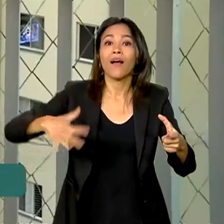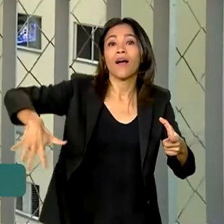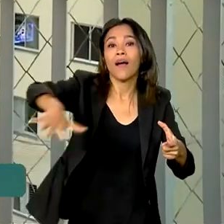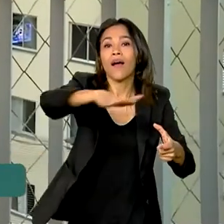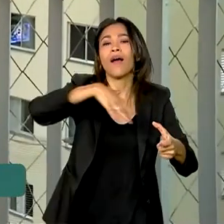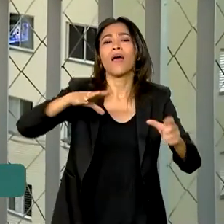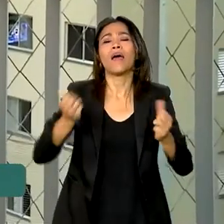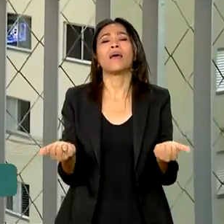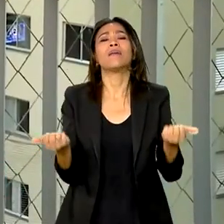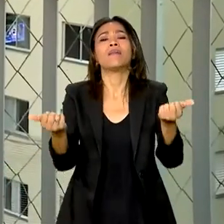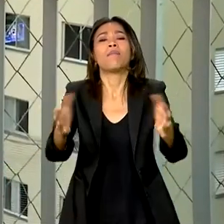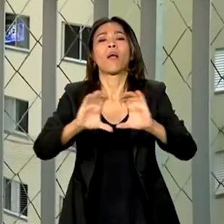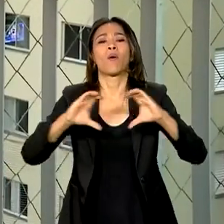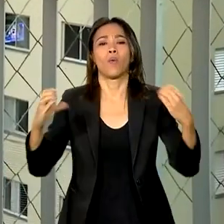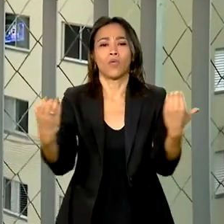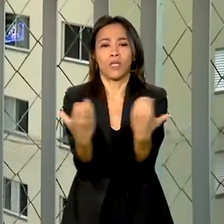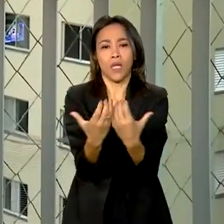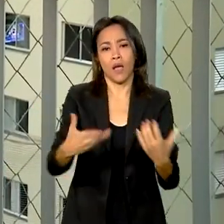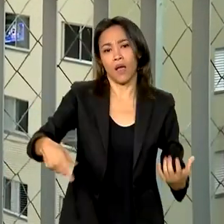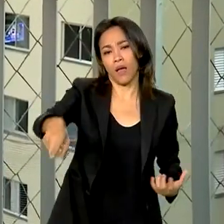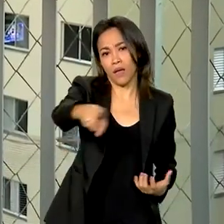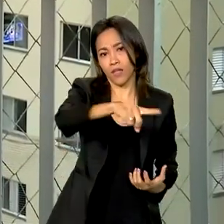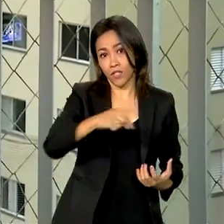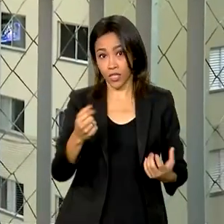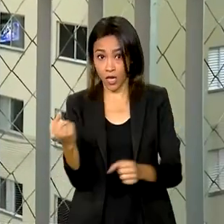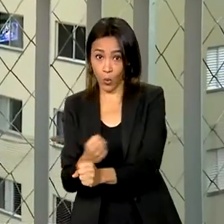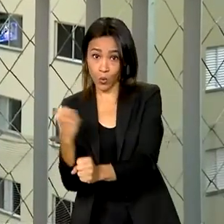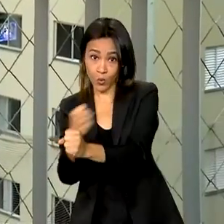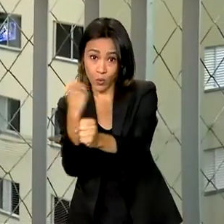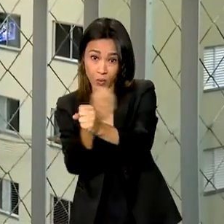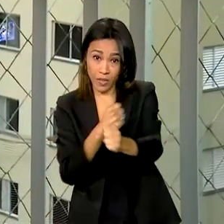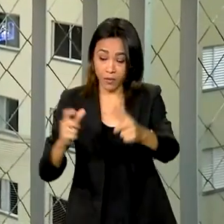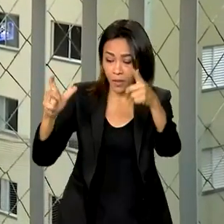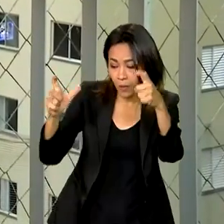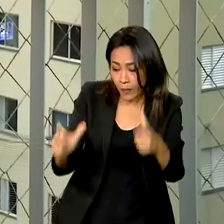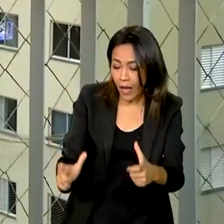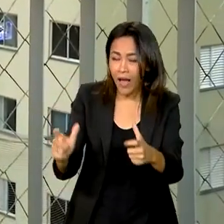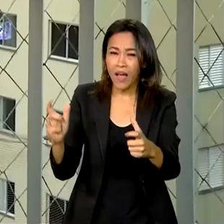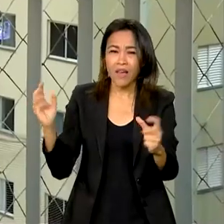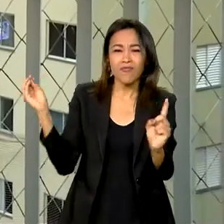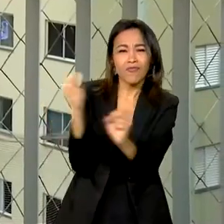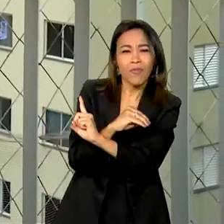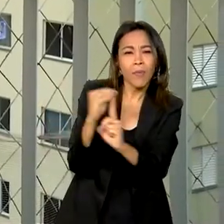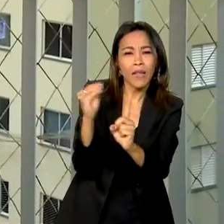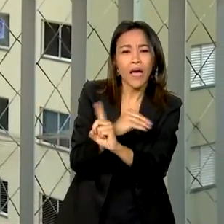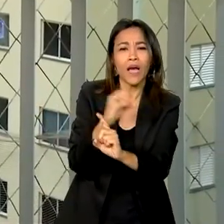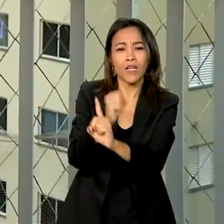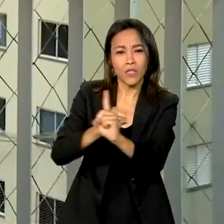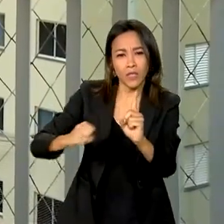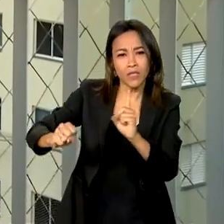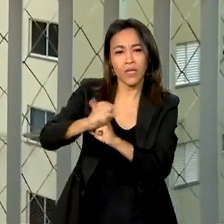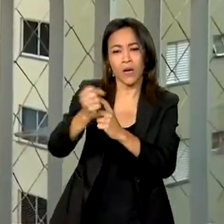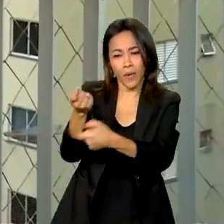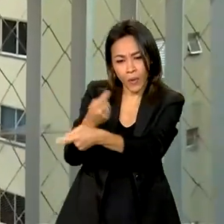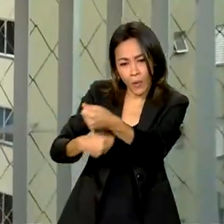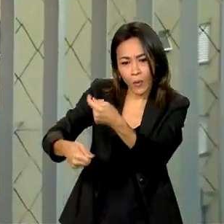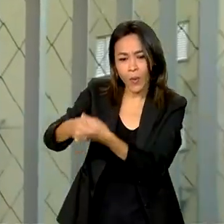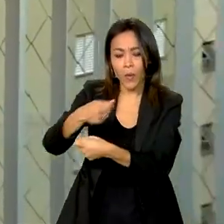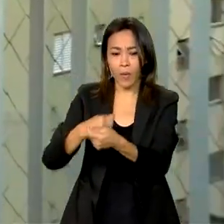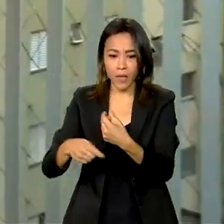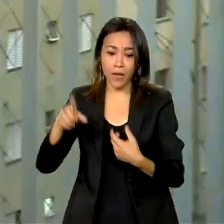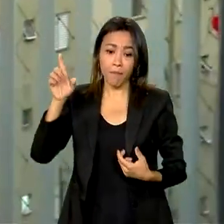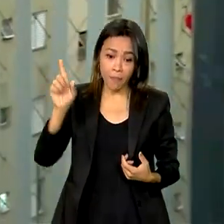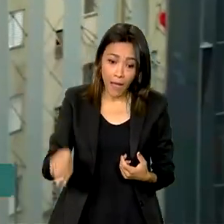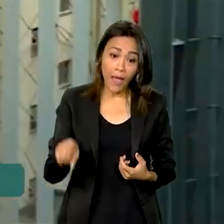comunitário e são construídos em regiões de maior vulnerabilidade socioeconômica. Fazem parte